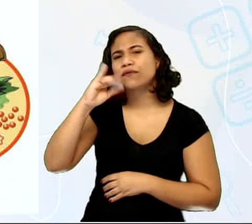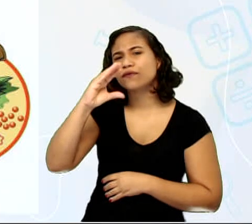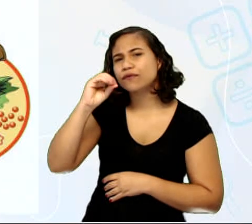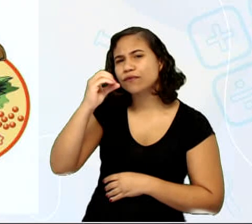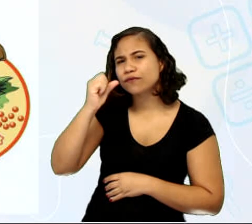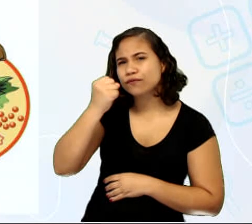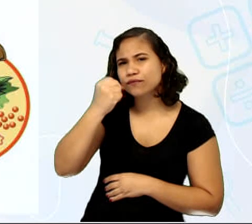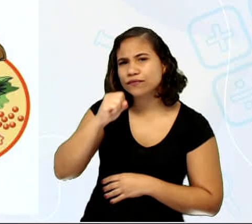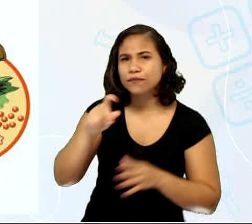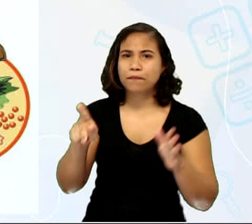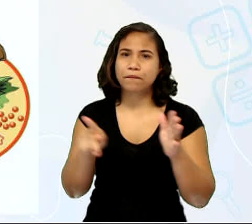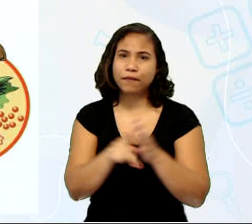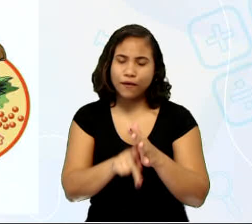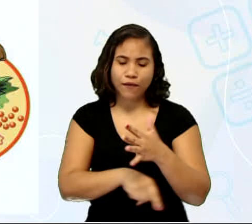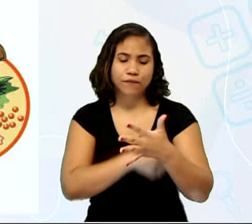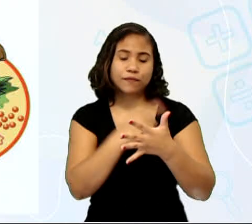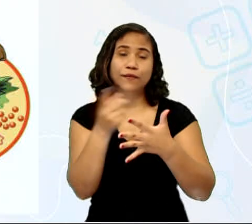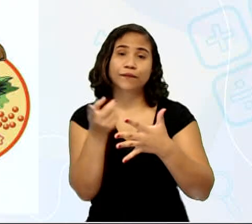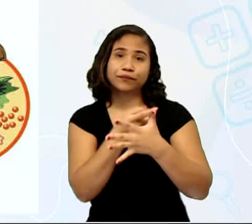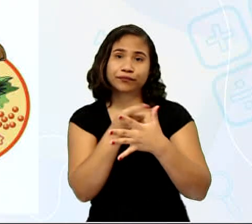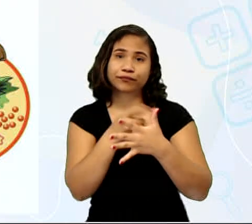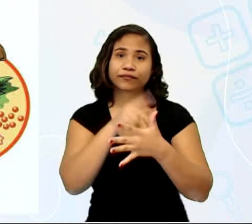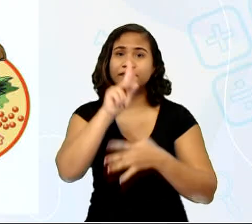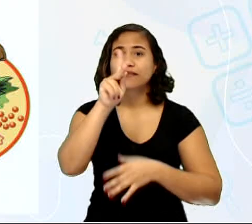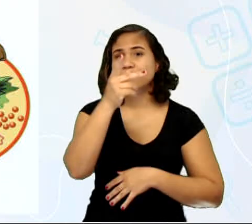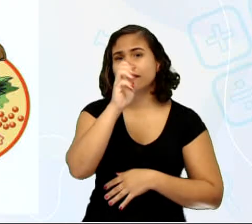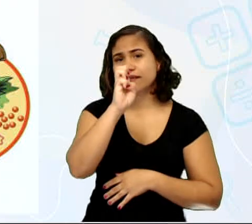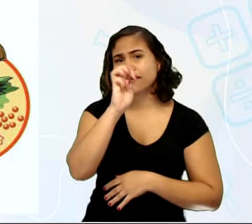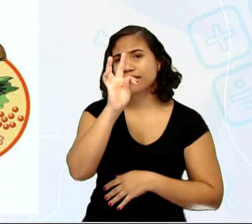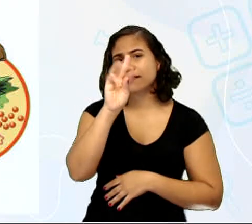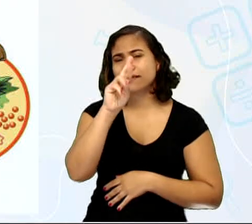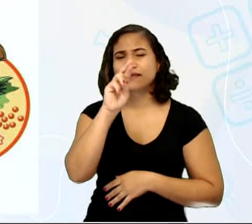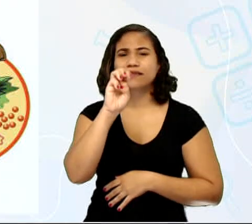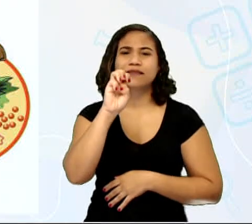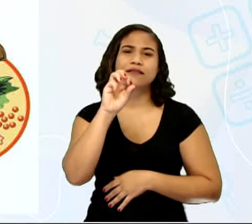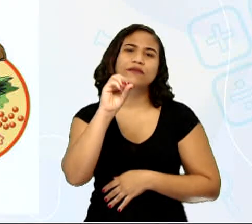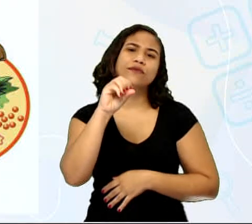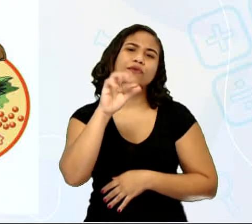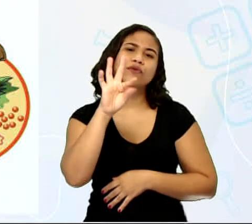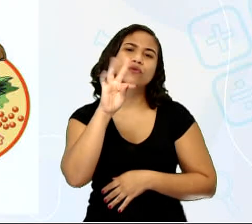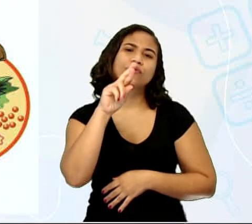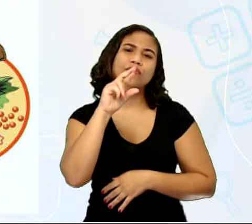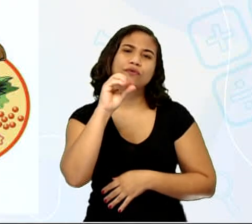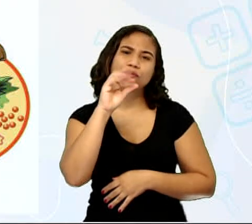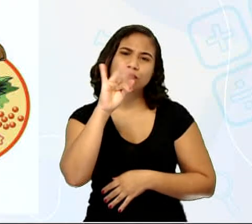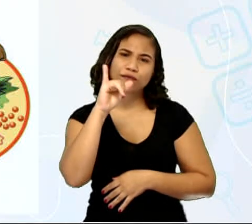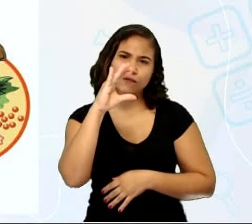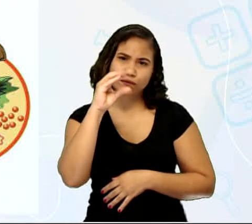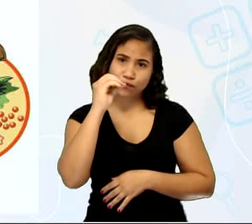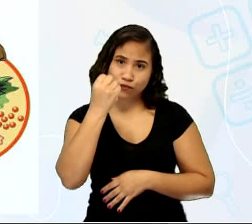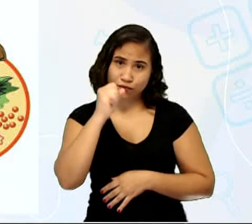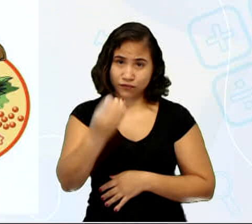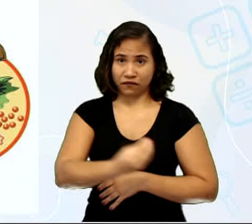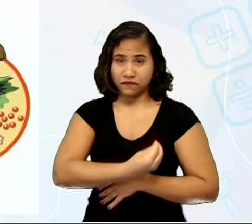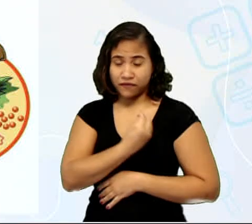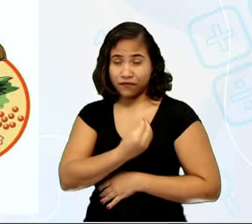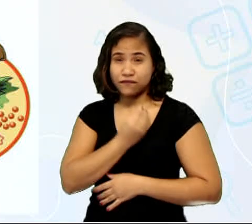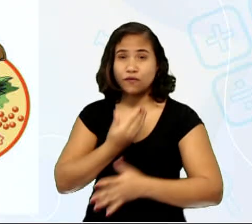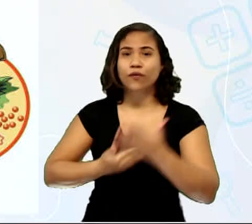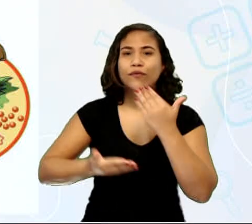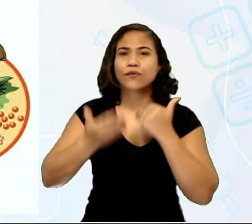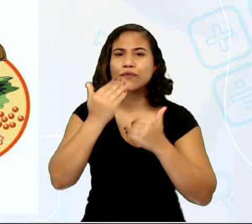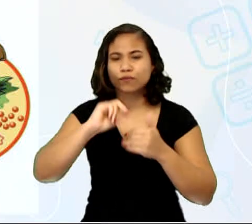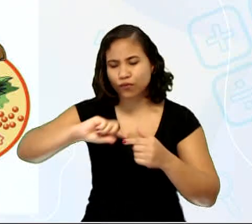e os heterotróficos, que são os seres vivos que consomem